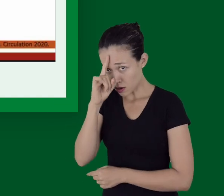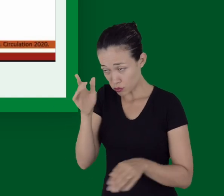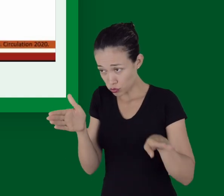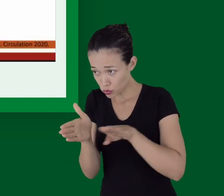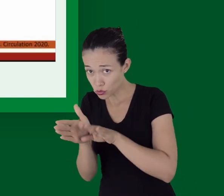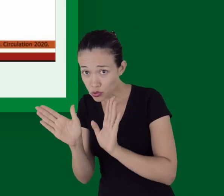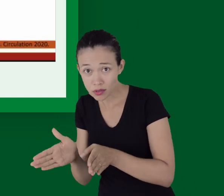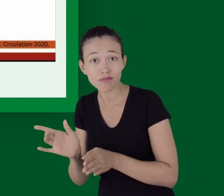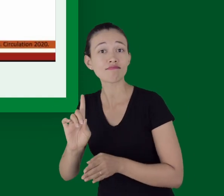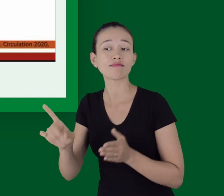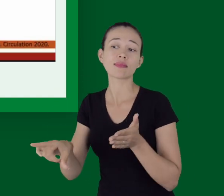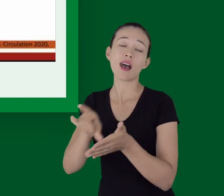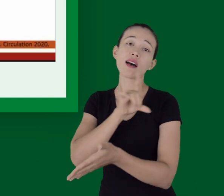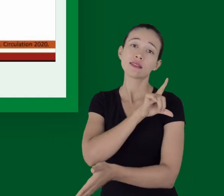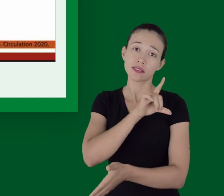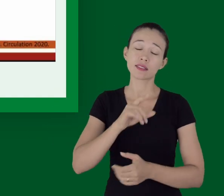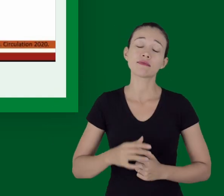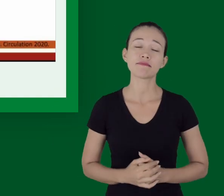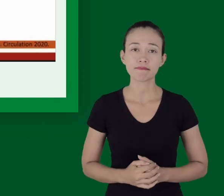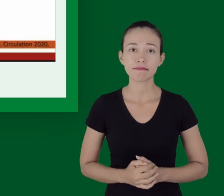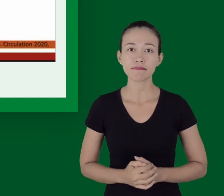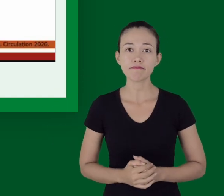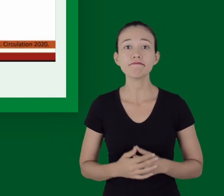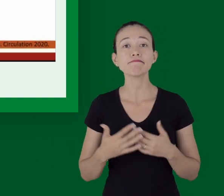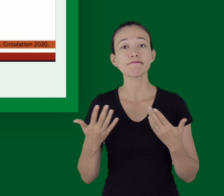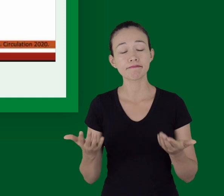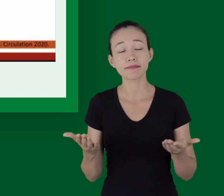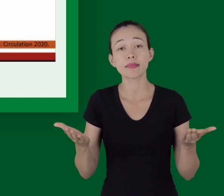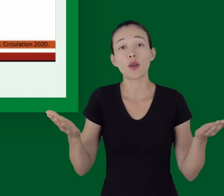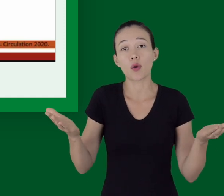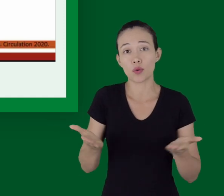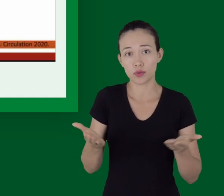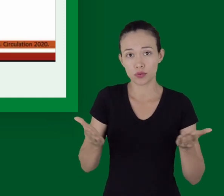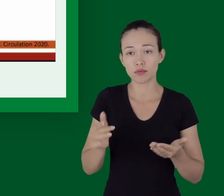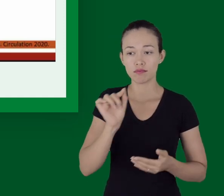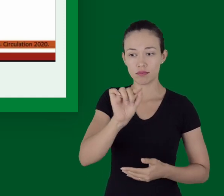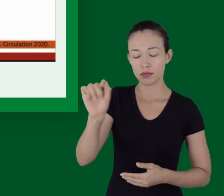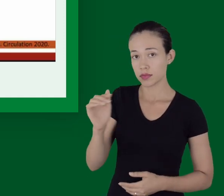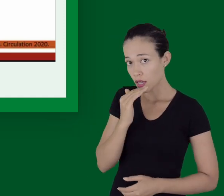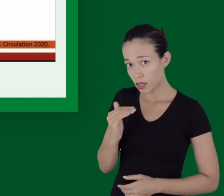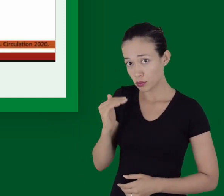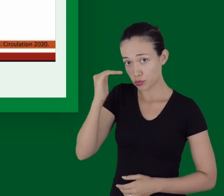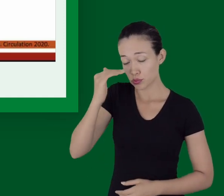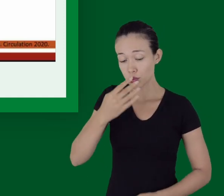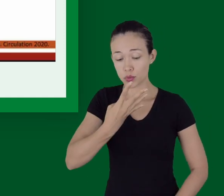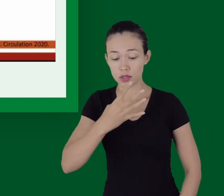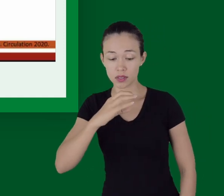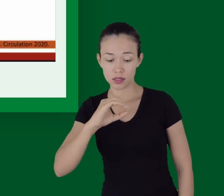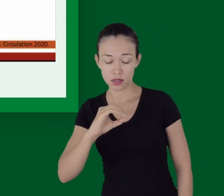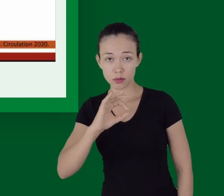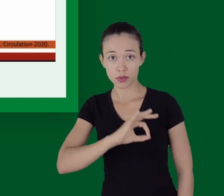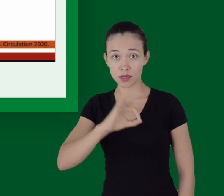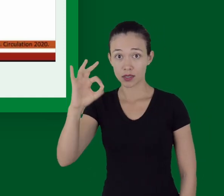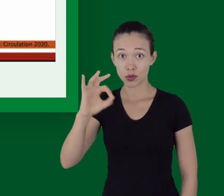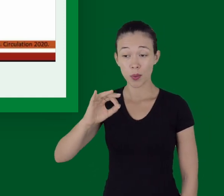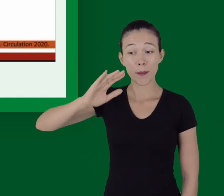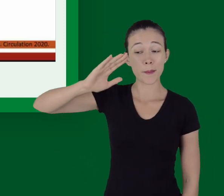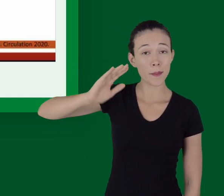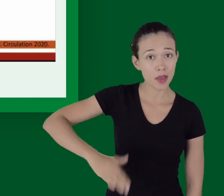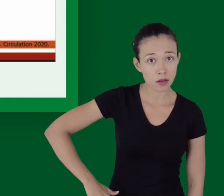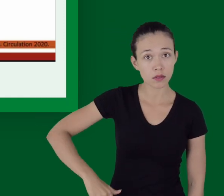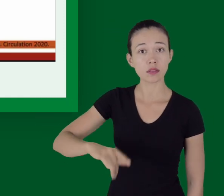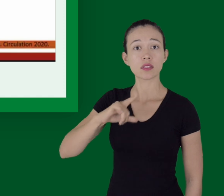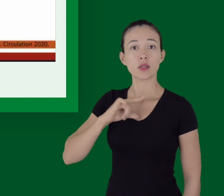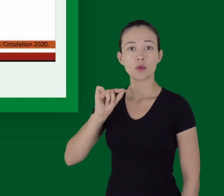E apesar dos avanços recentes, menos de 40% dos adultos recebem uma reanimação cálida pulmonar iniciada por leigos.